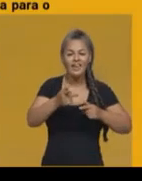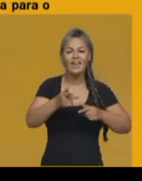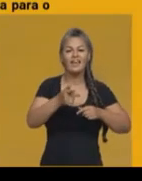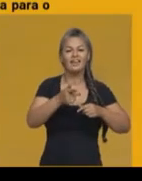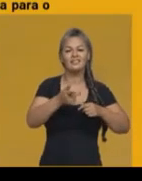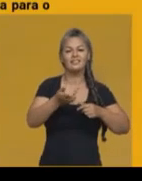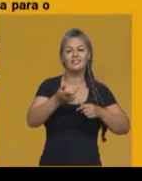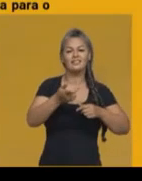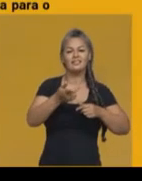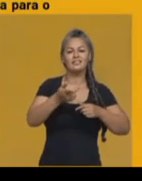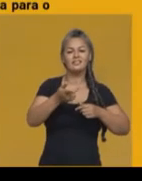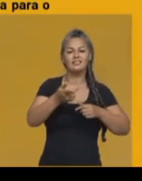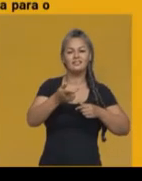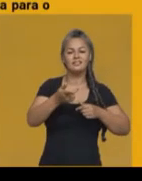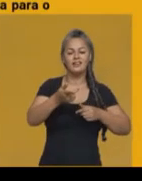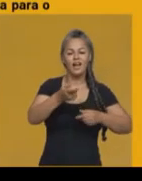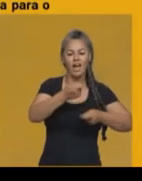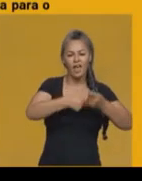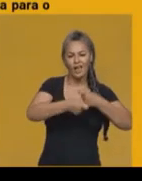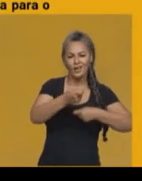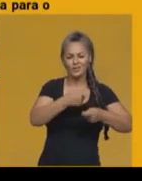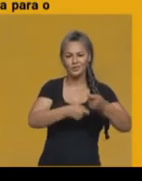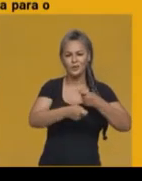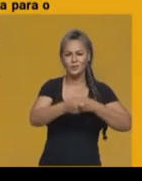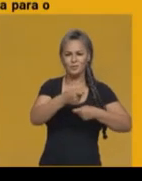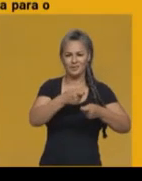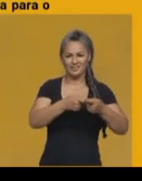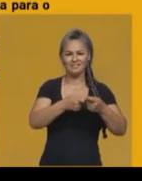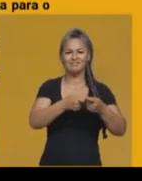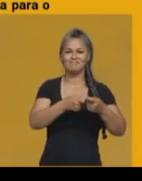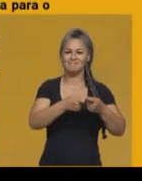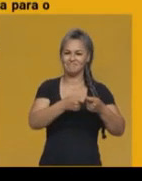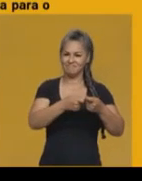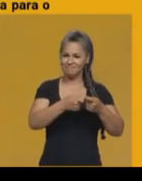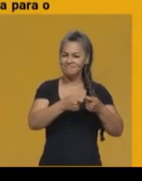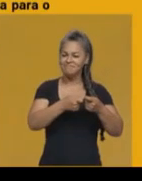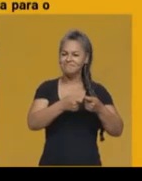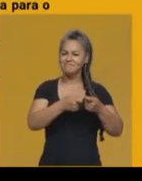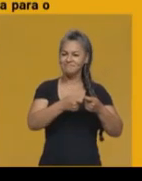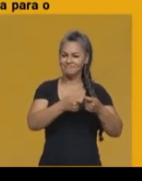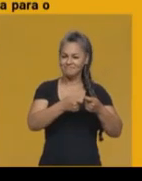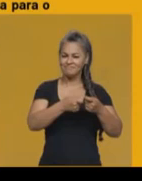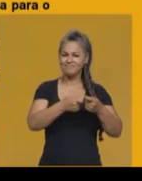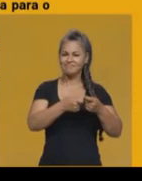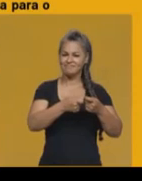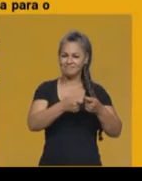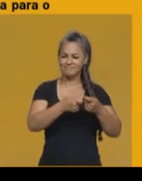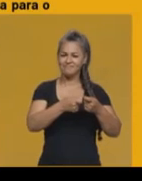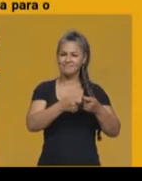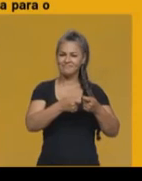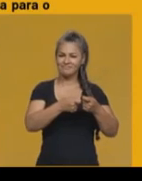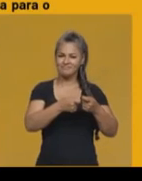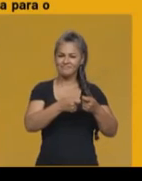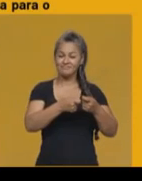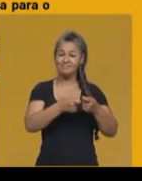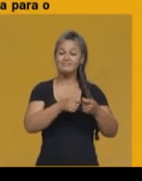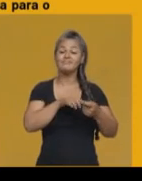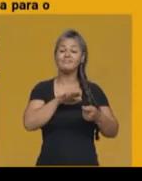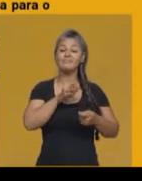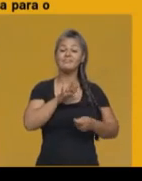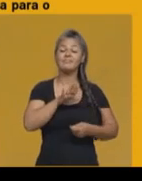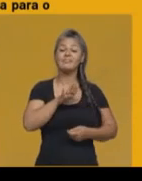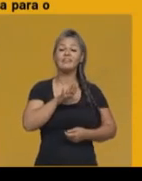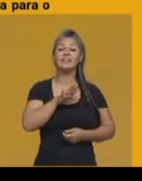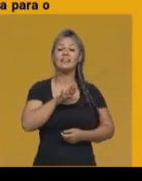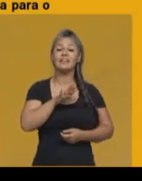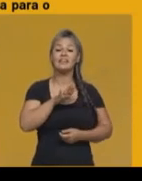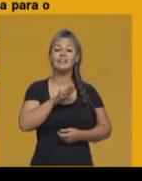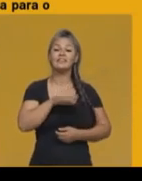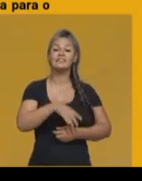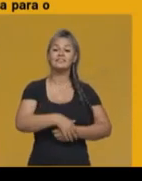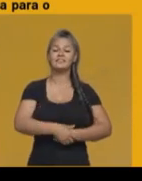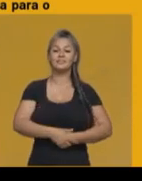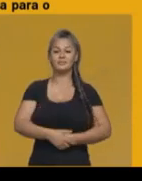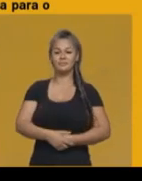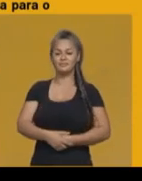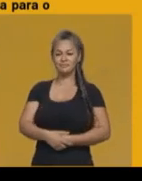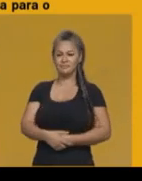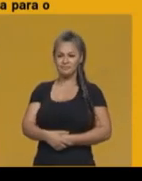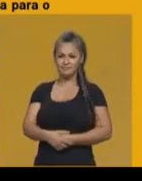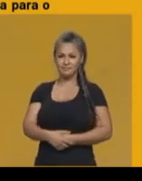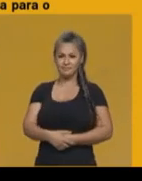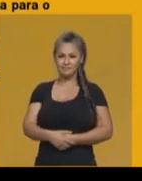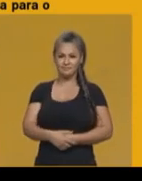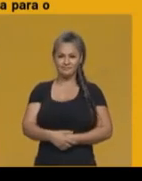Em março de 1808, a família real portuguesa chegou no Rio de Janeiro,